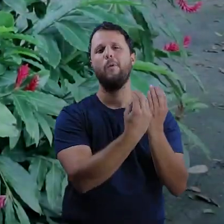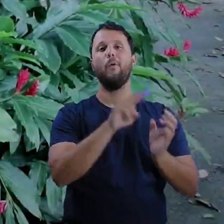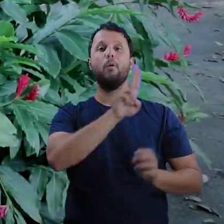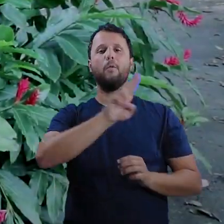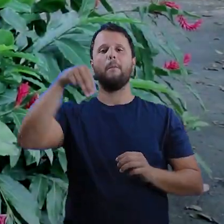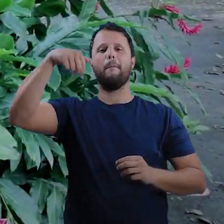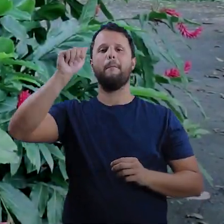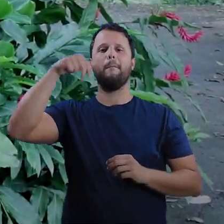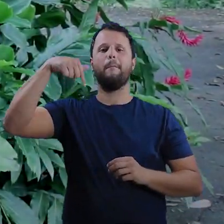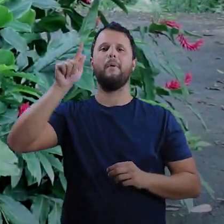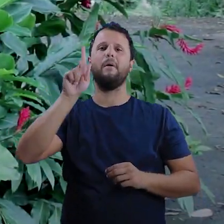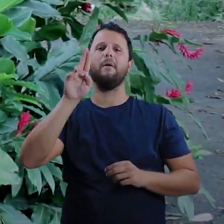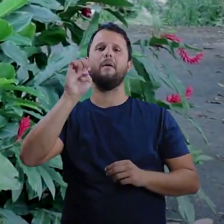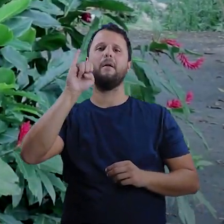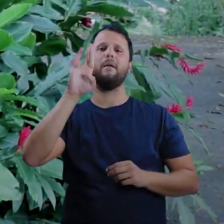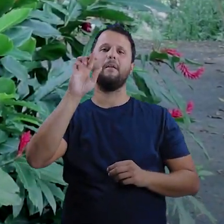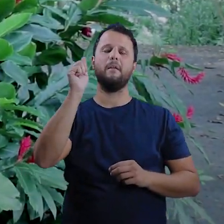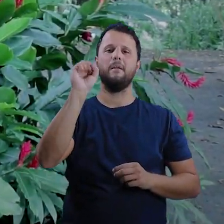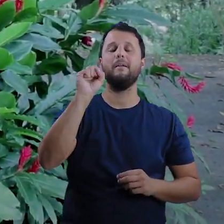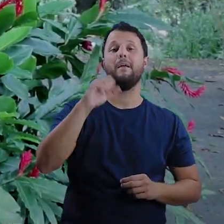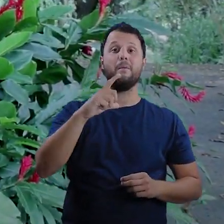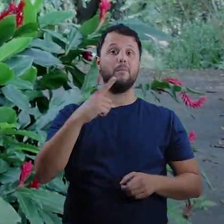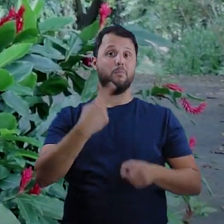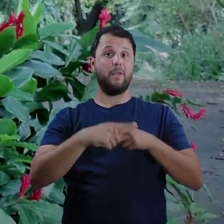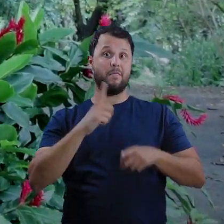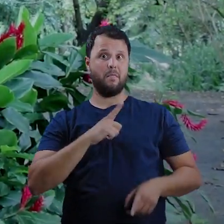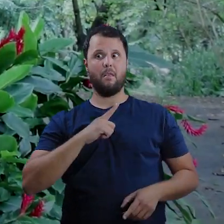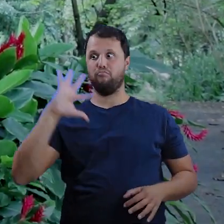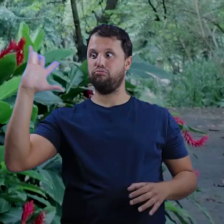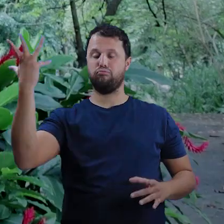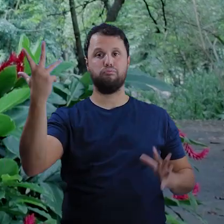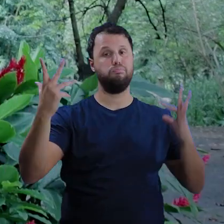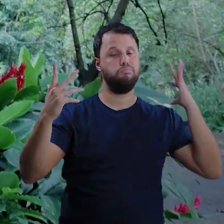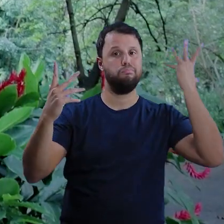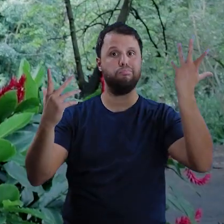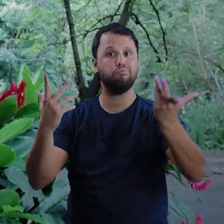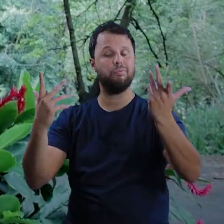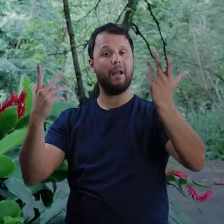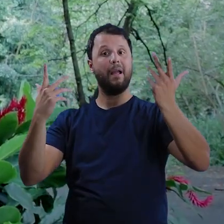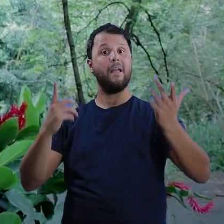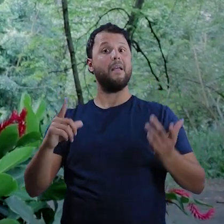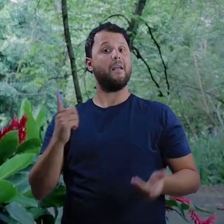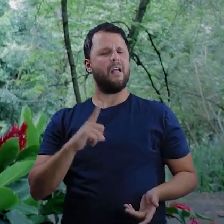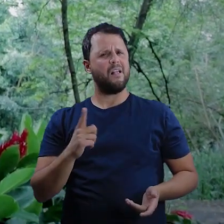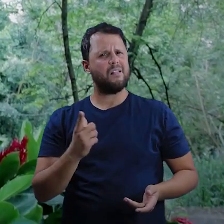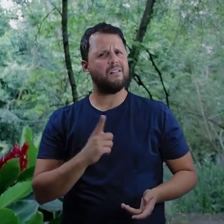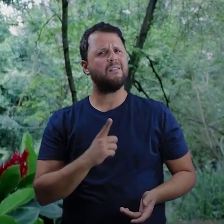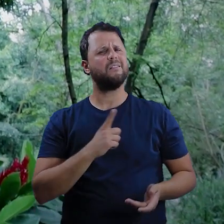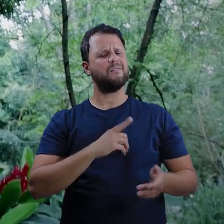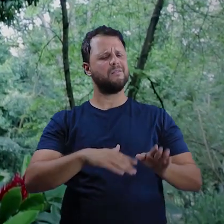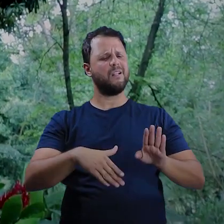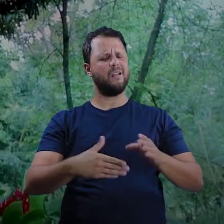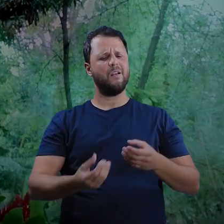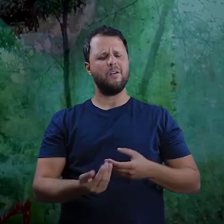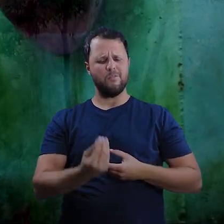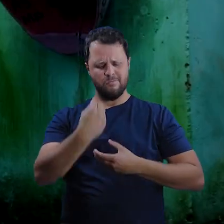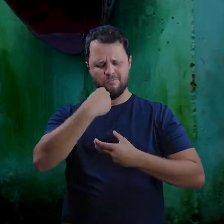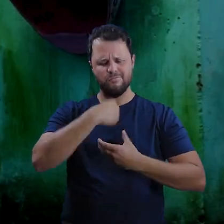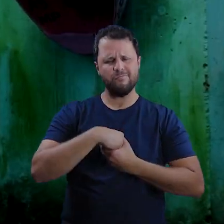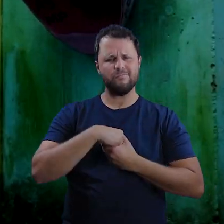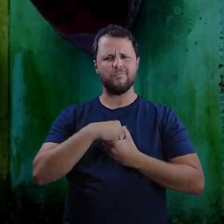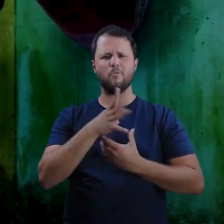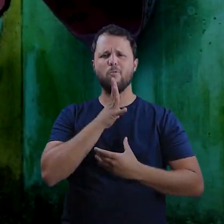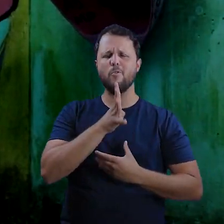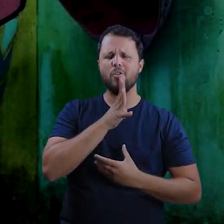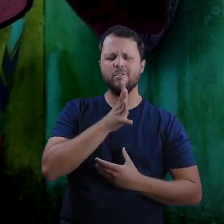nome Mangueiras vem da abundância de árvores de mangueiras no território e que são definidoras no processo de autoconhecimento